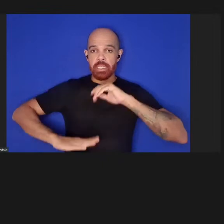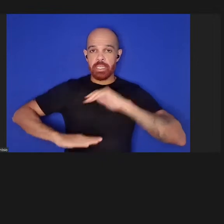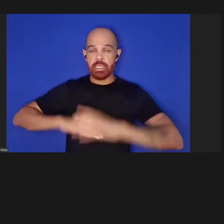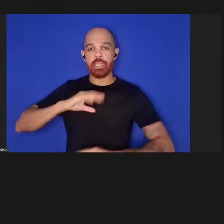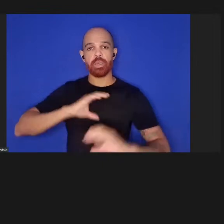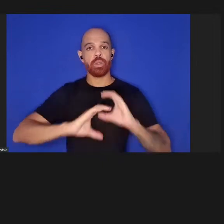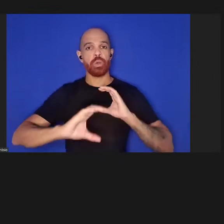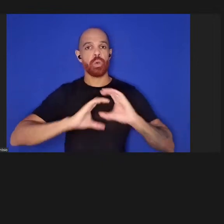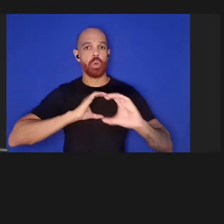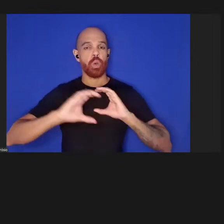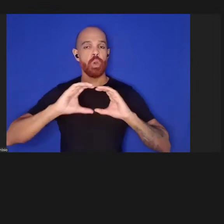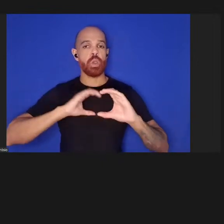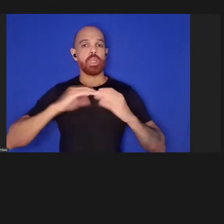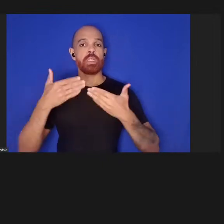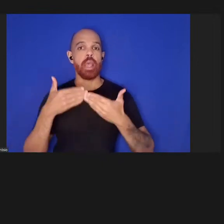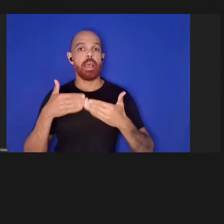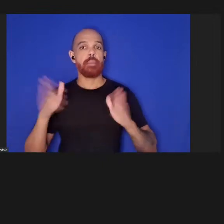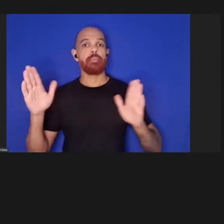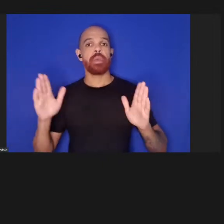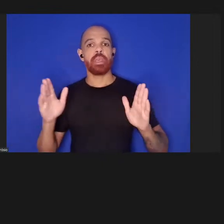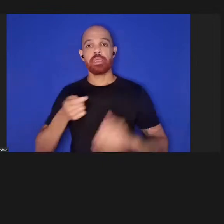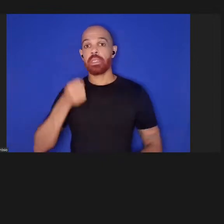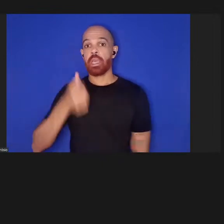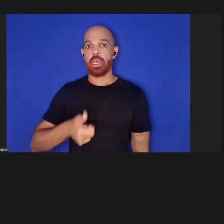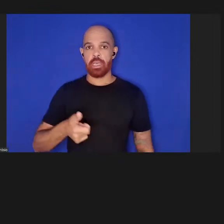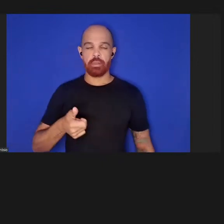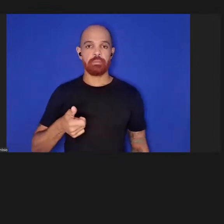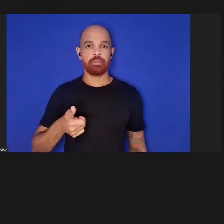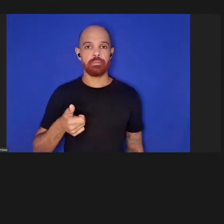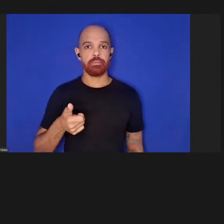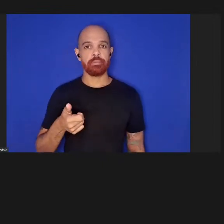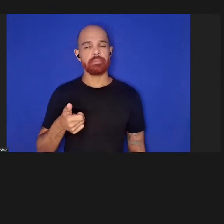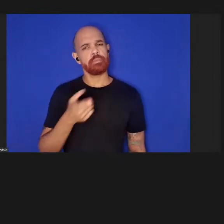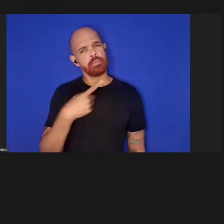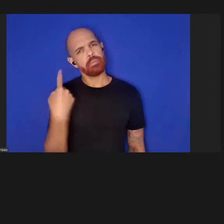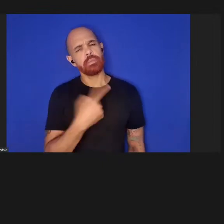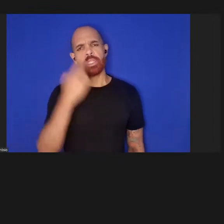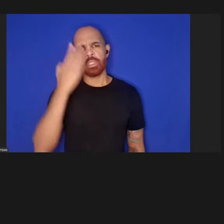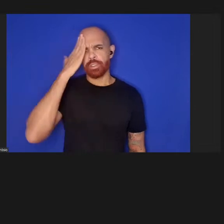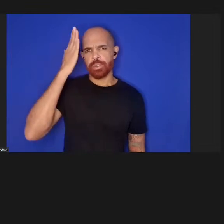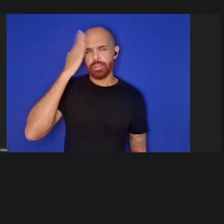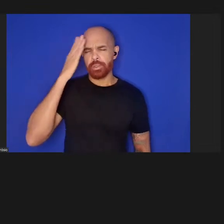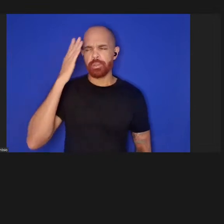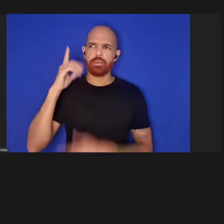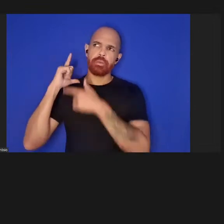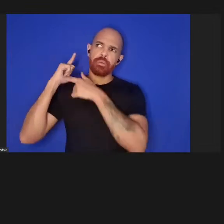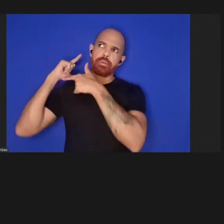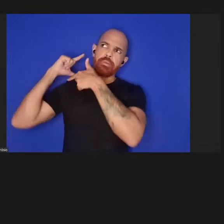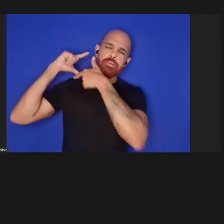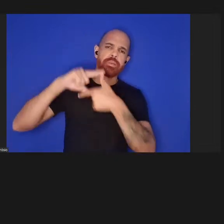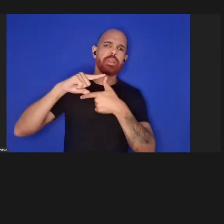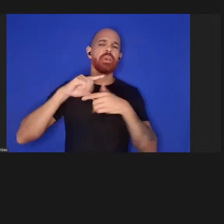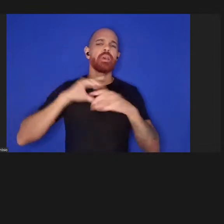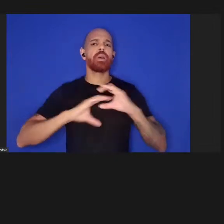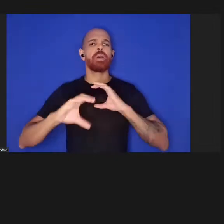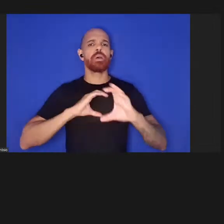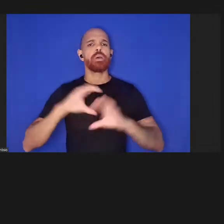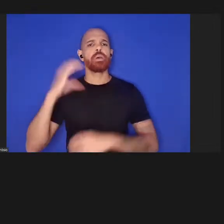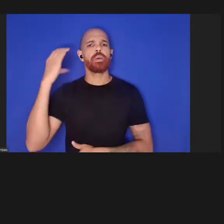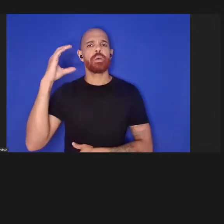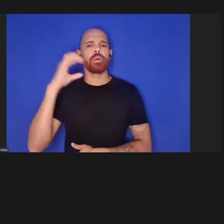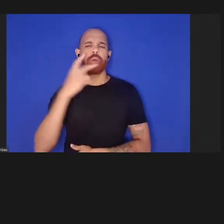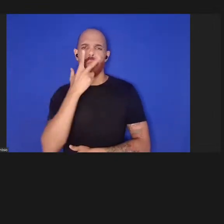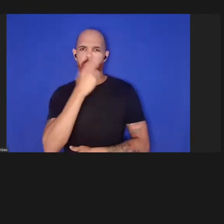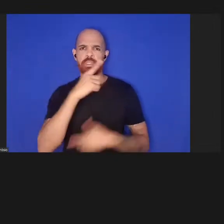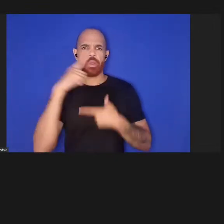aberta e rápida. Como nós sabemos, tradicionalmente, a comunicação científica é bastante conservadora,